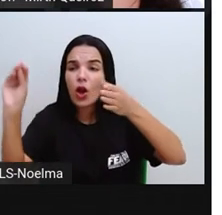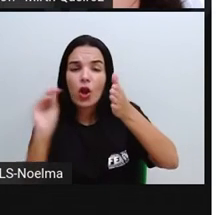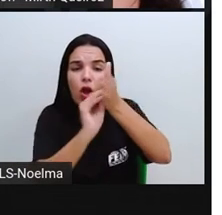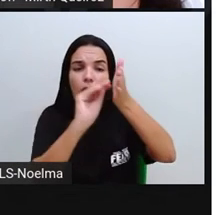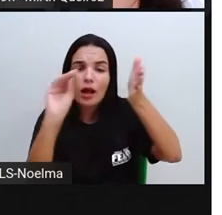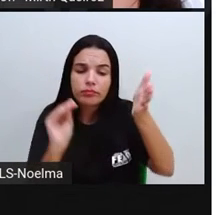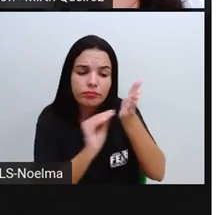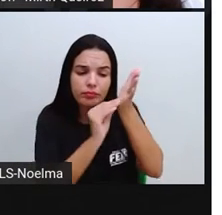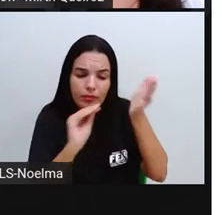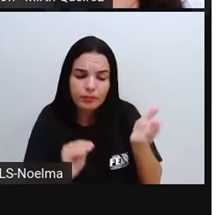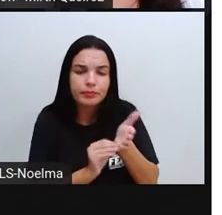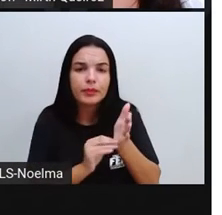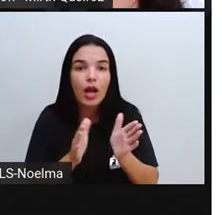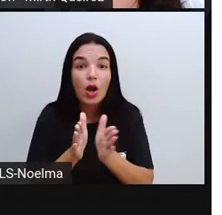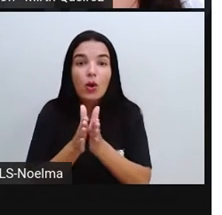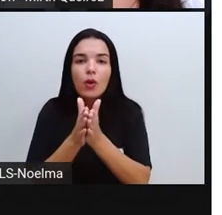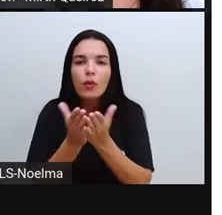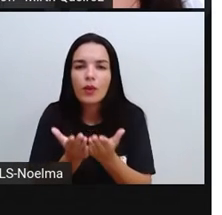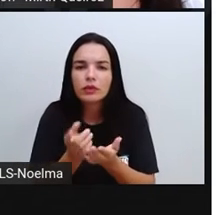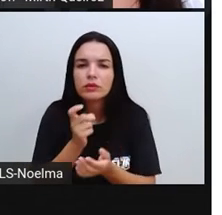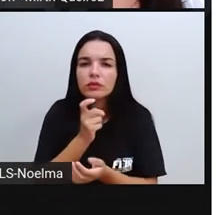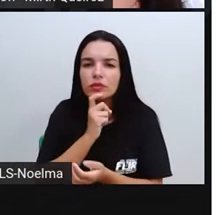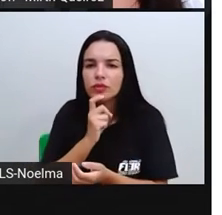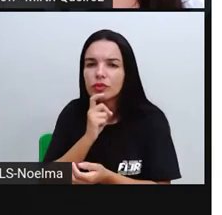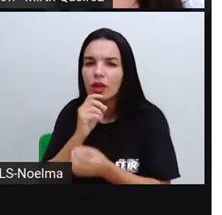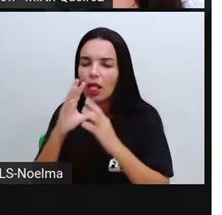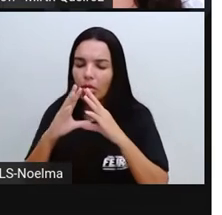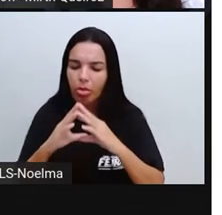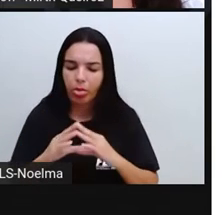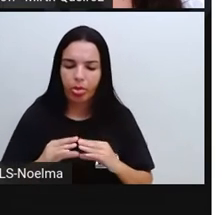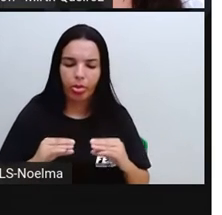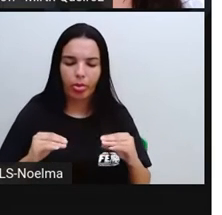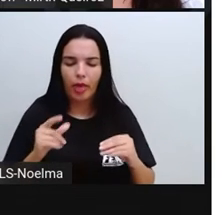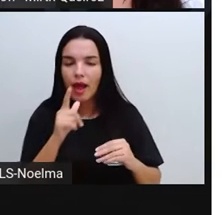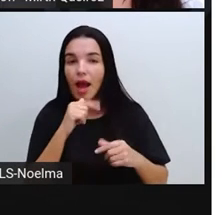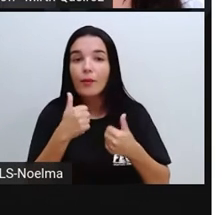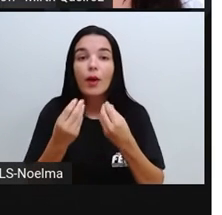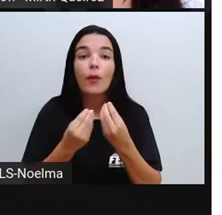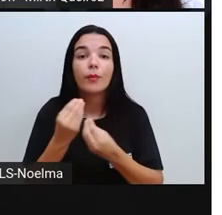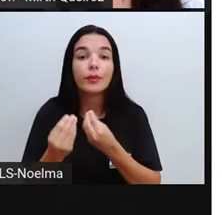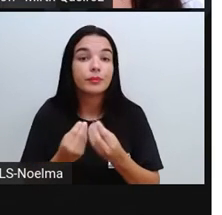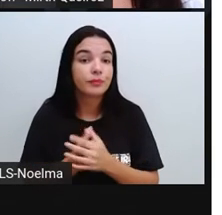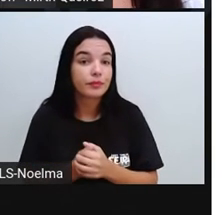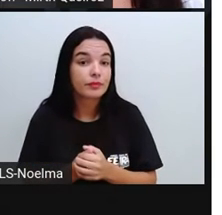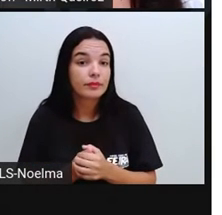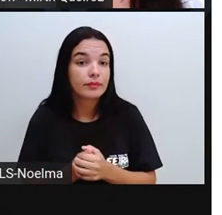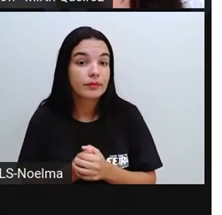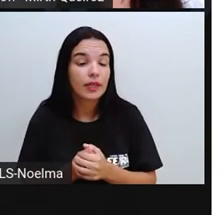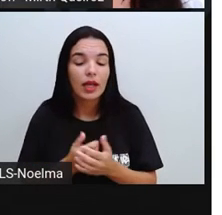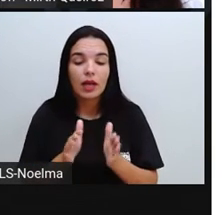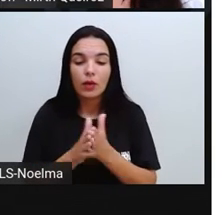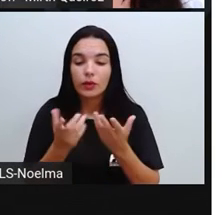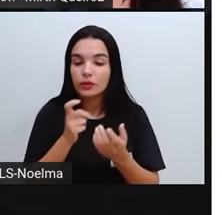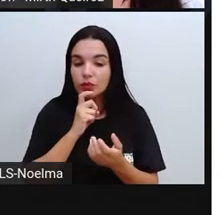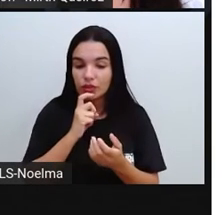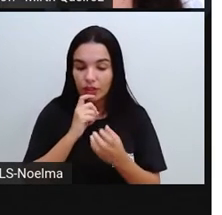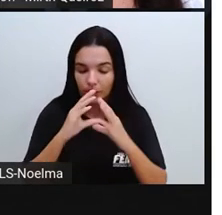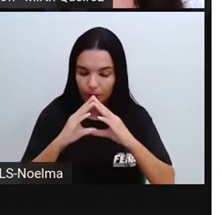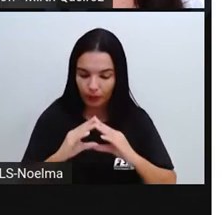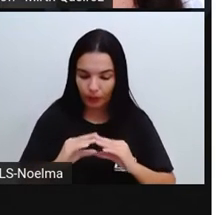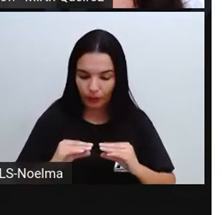é quem. Quando o gelo derrete, a água está em qual estado? Quando o gelo derrete,